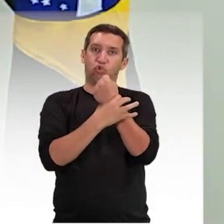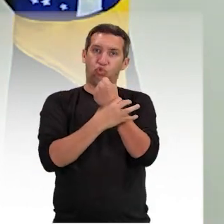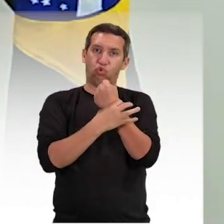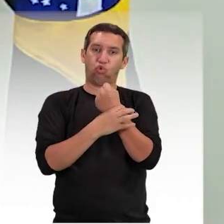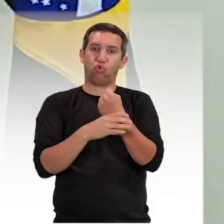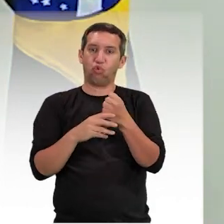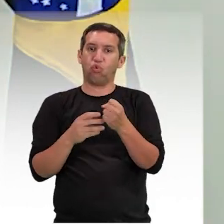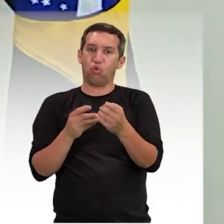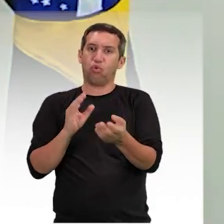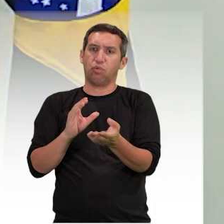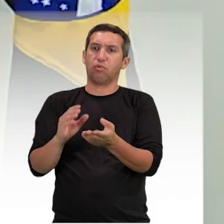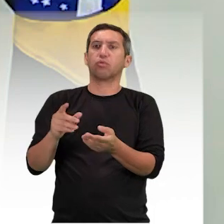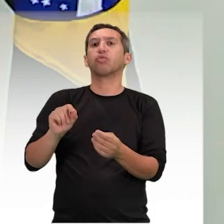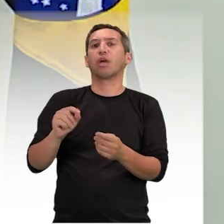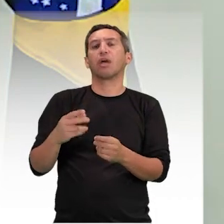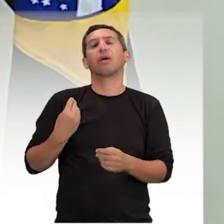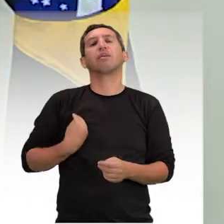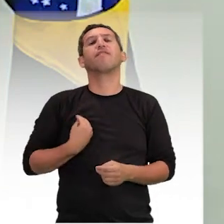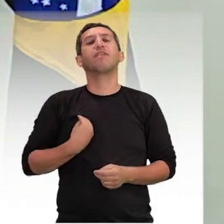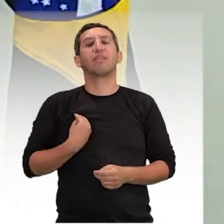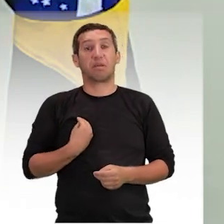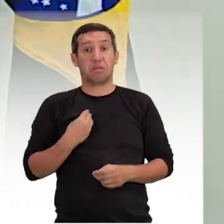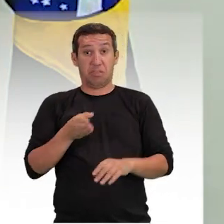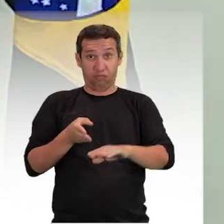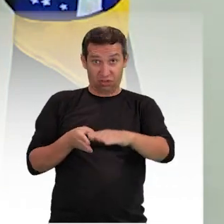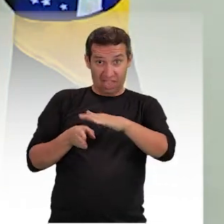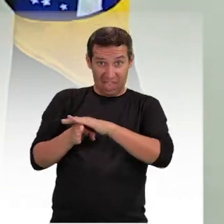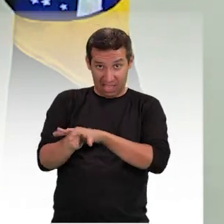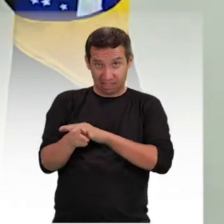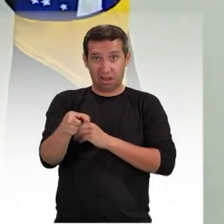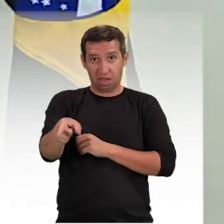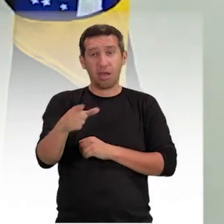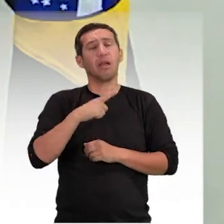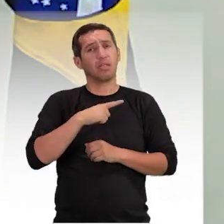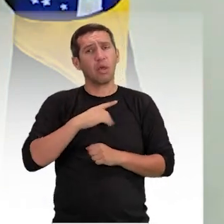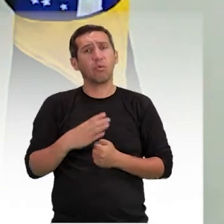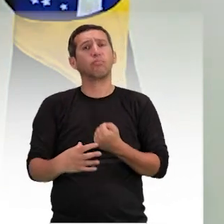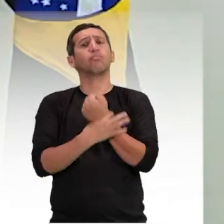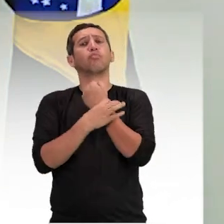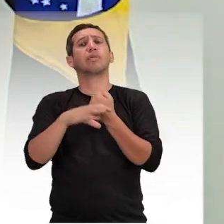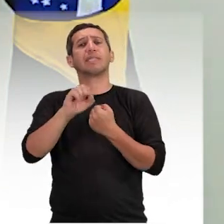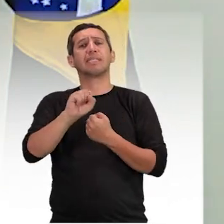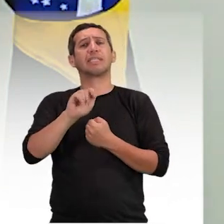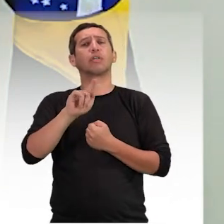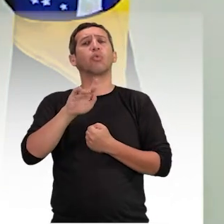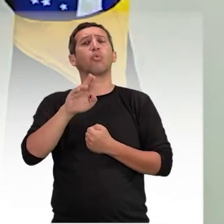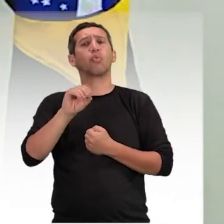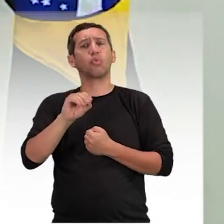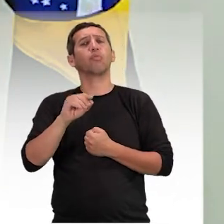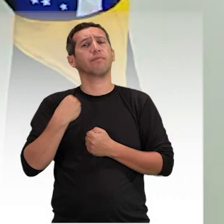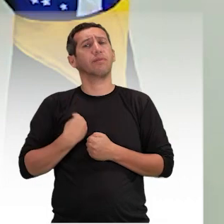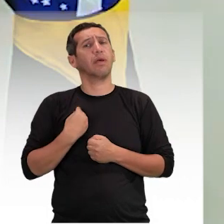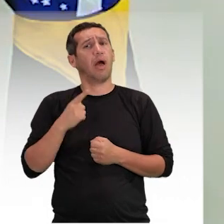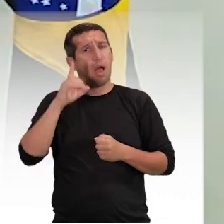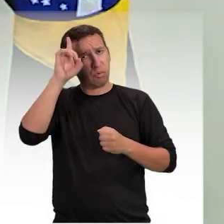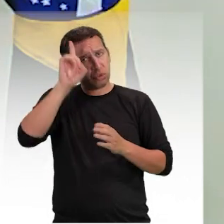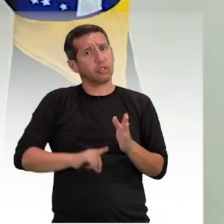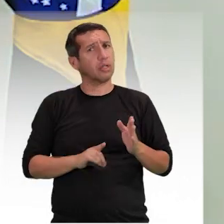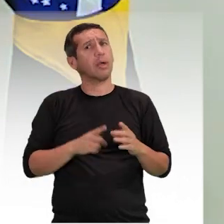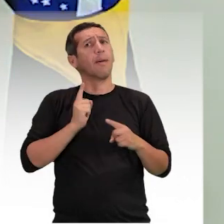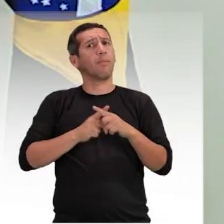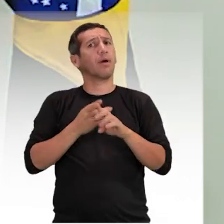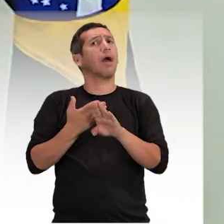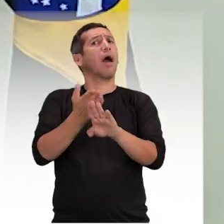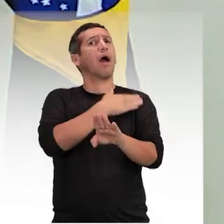contratou uma empresa seguradora e, a partir do momento que você entra na FUNPRESP, você tem um seguro de vida. Por quê? Porque uma das limitações da